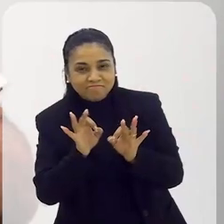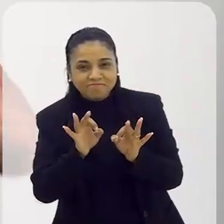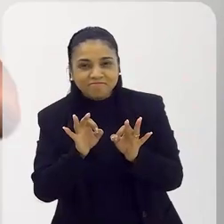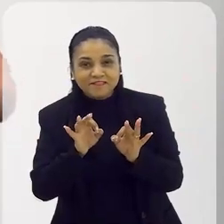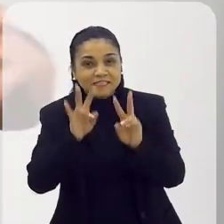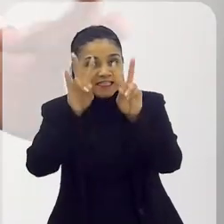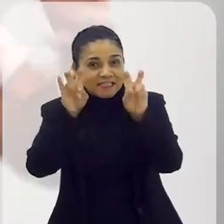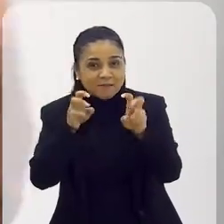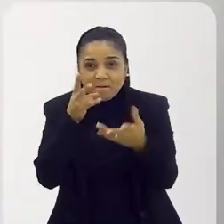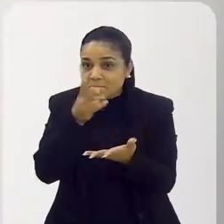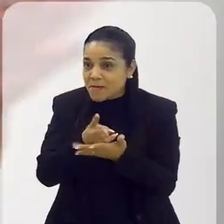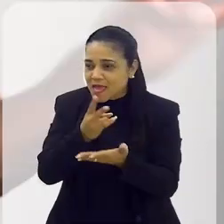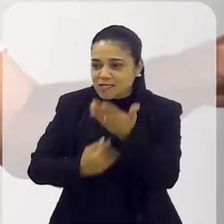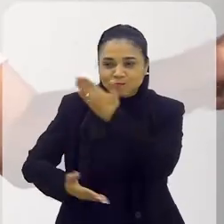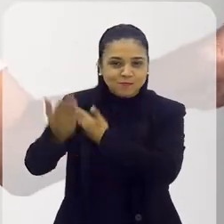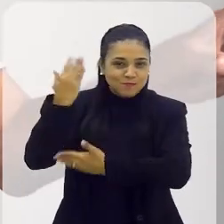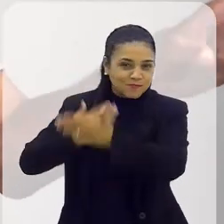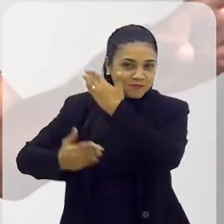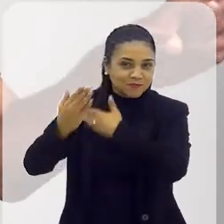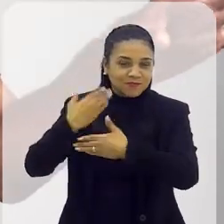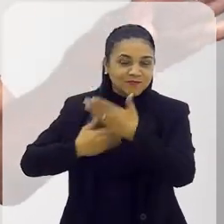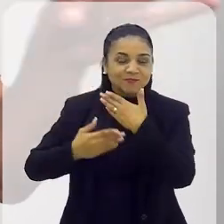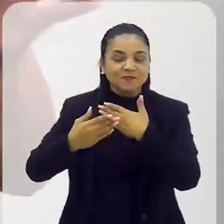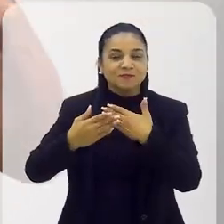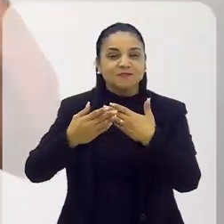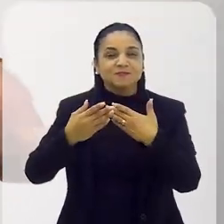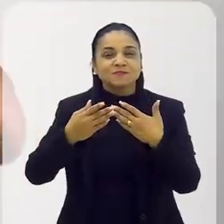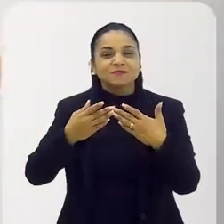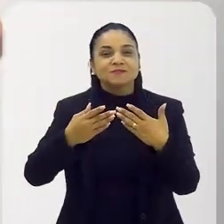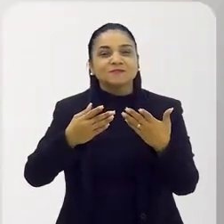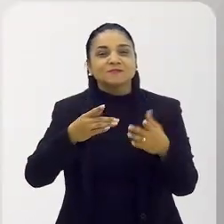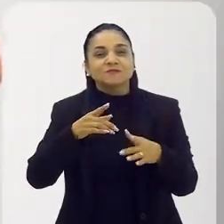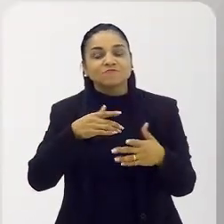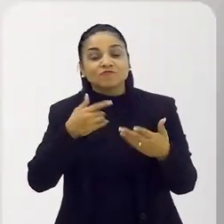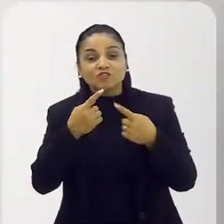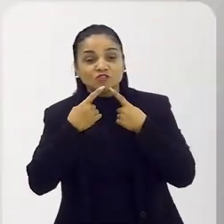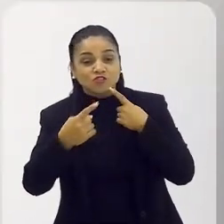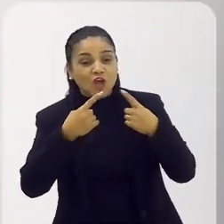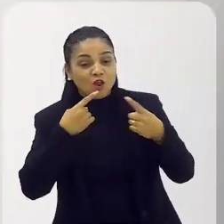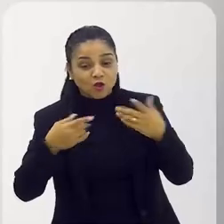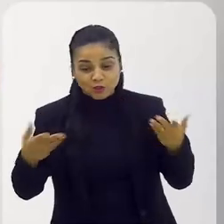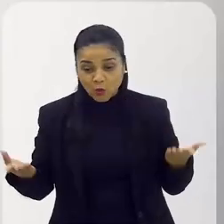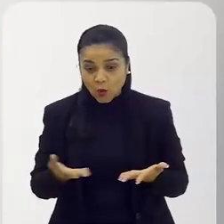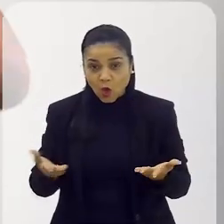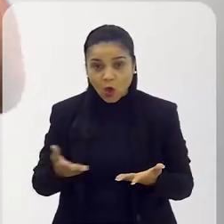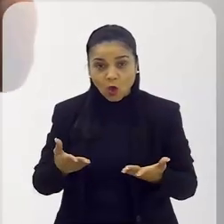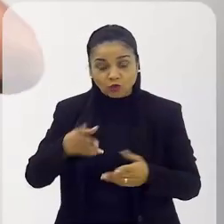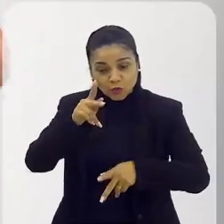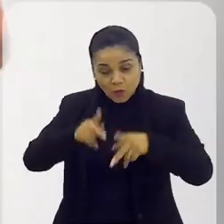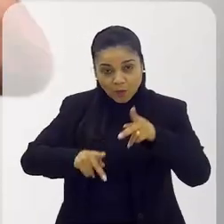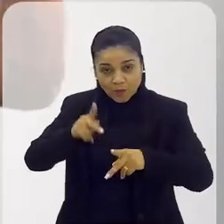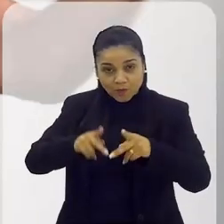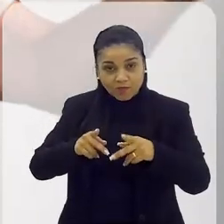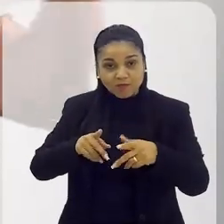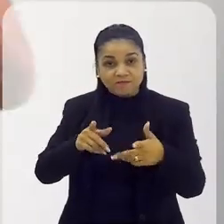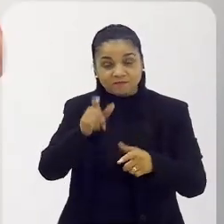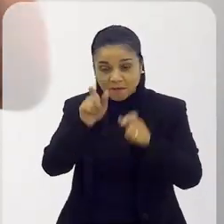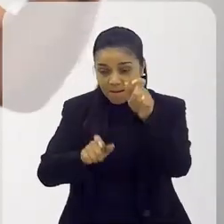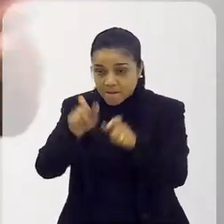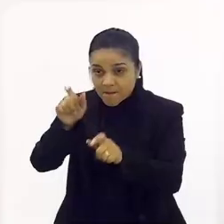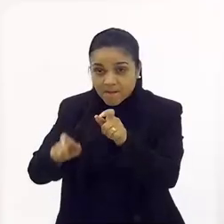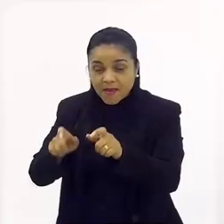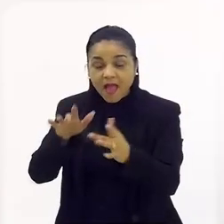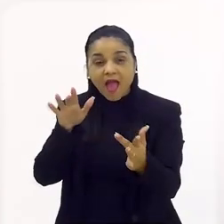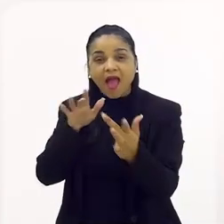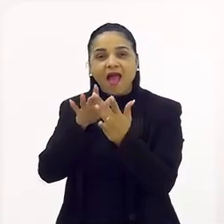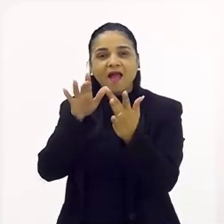você... Por mais que você coloque ela naquela época, está dialogando com a pessoa de hoje e naquele momento, a situação...